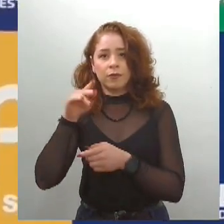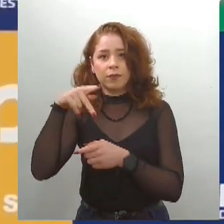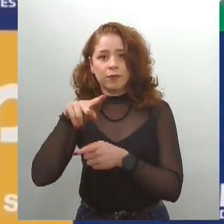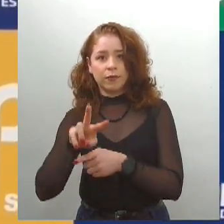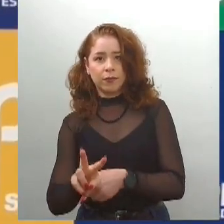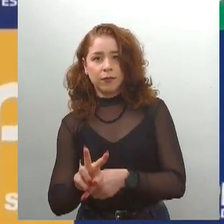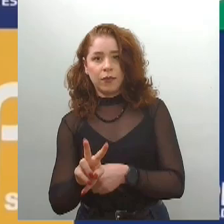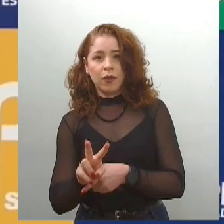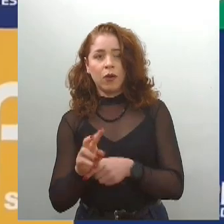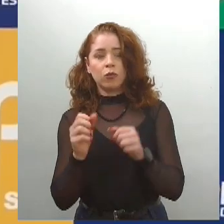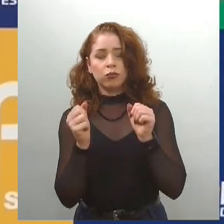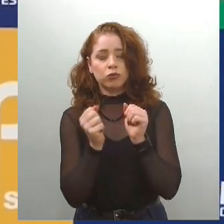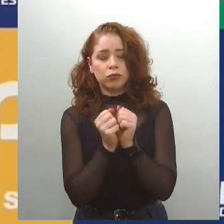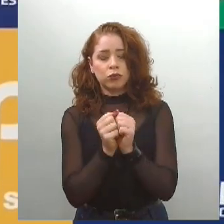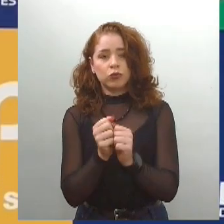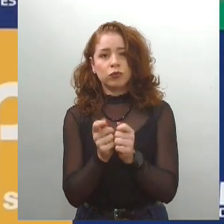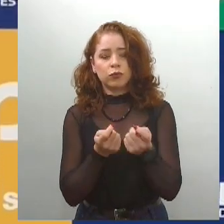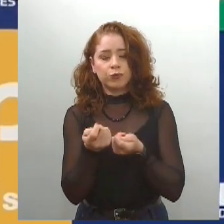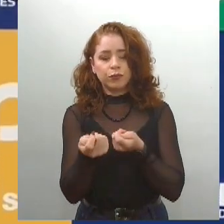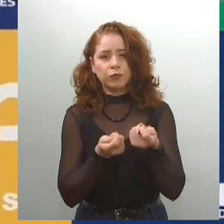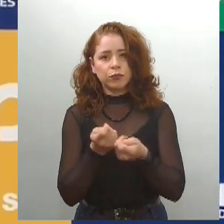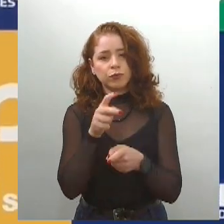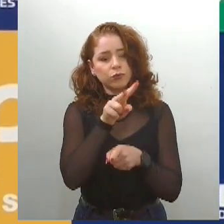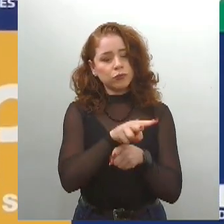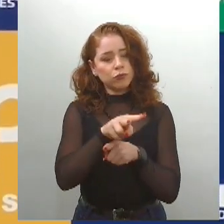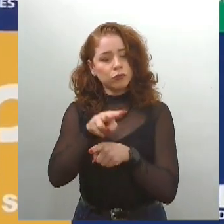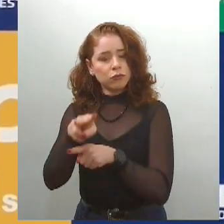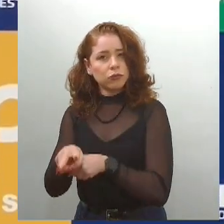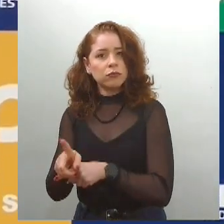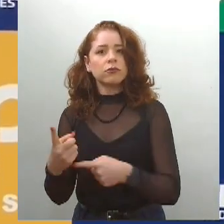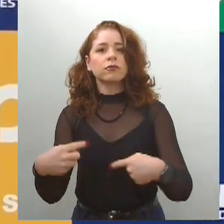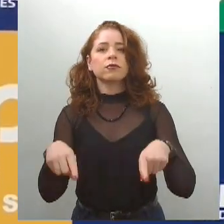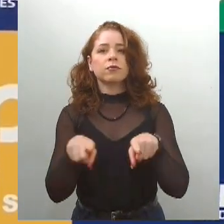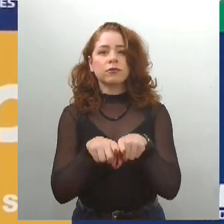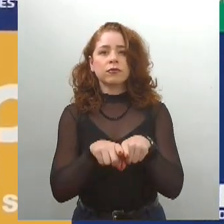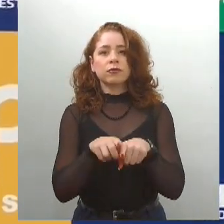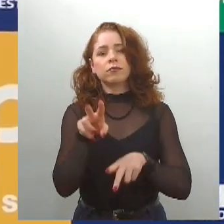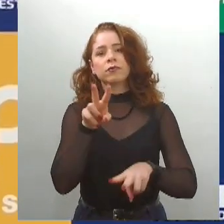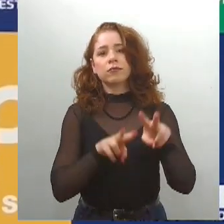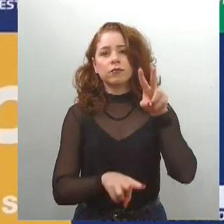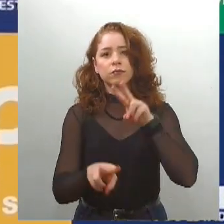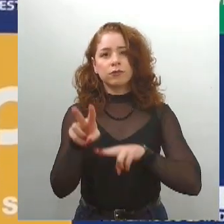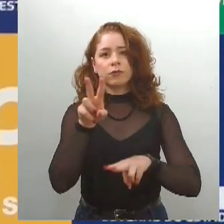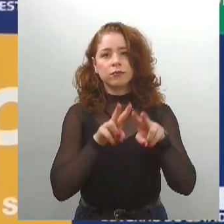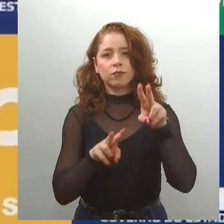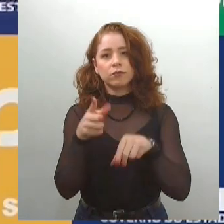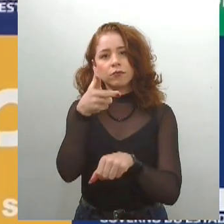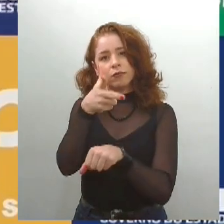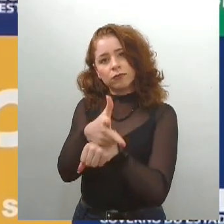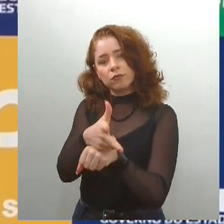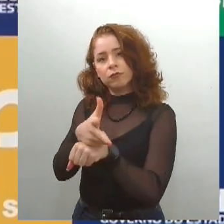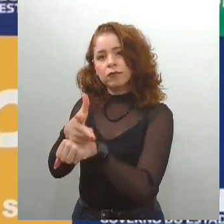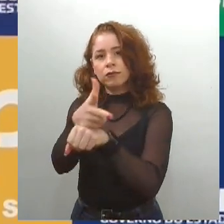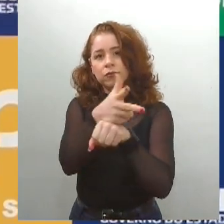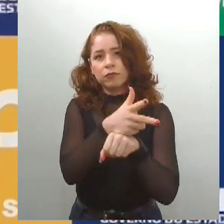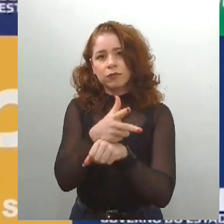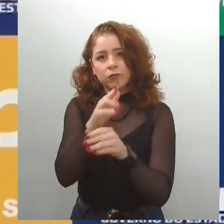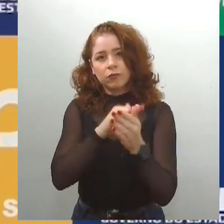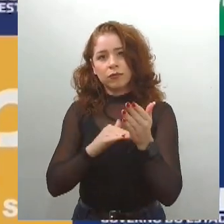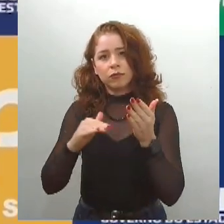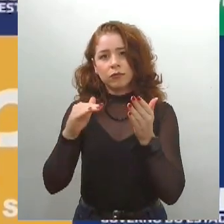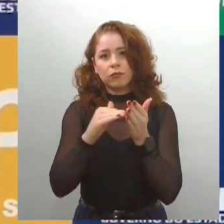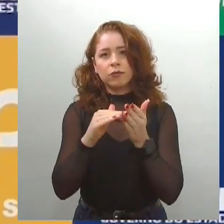Operação, está monitorando também esses pontos e fazendo e lavrando os autos de infração.